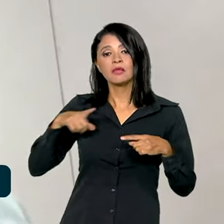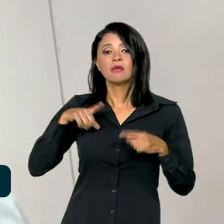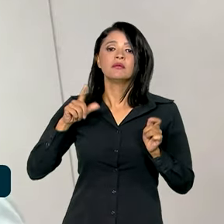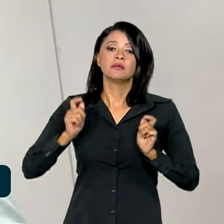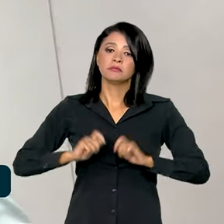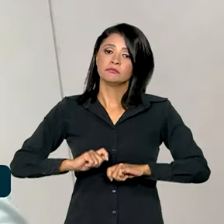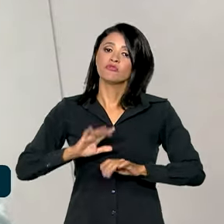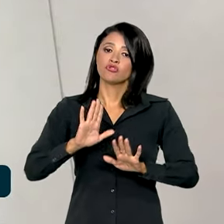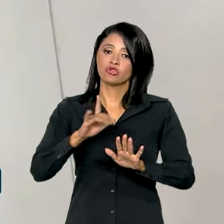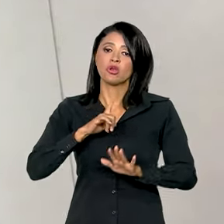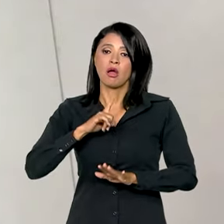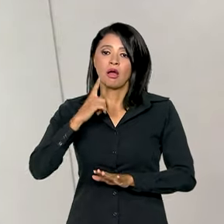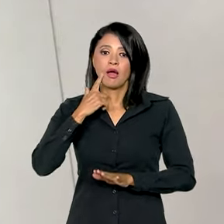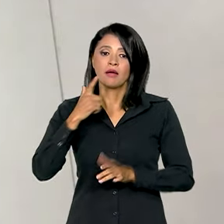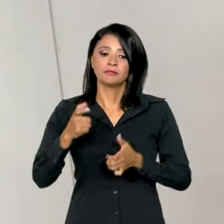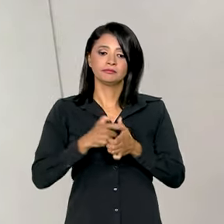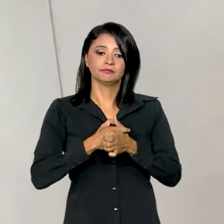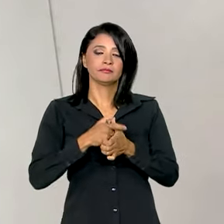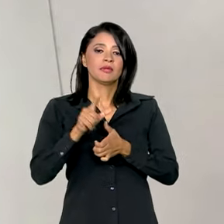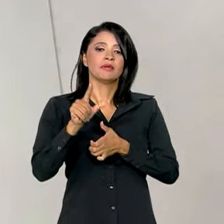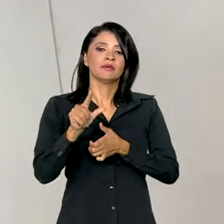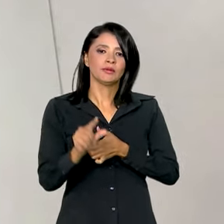ele, pelo menos, já vai estar com uma dívida bem menor. Ah,